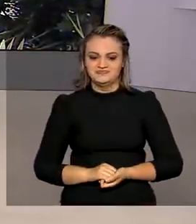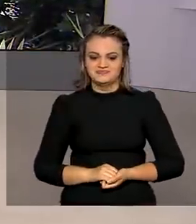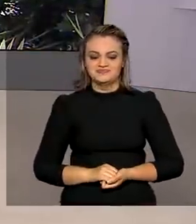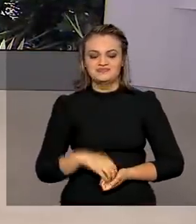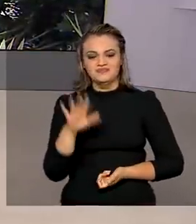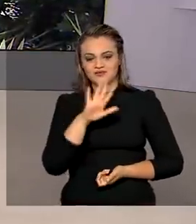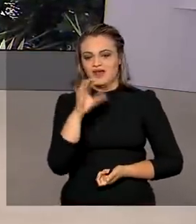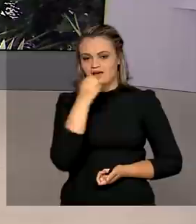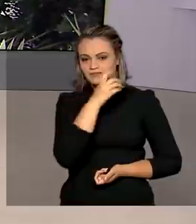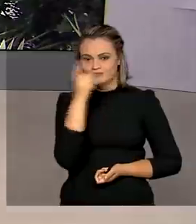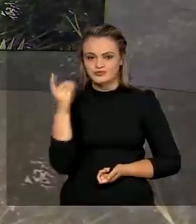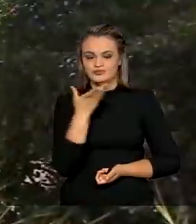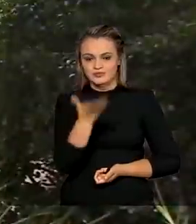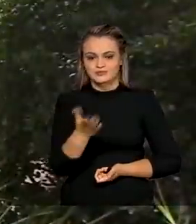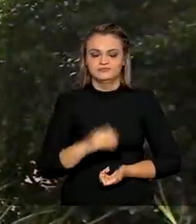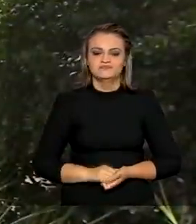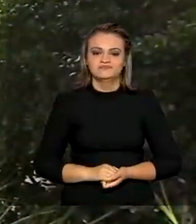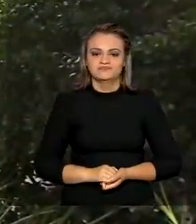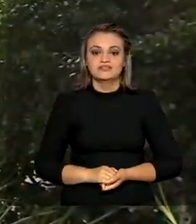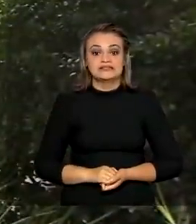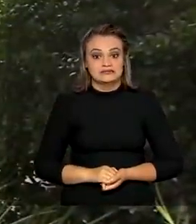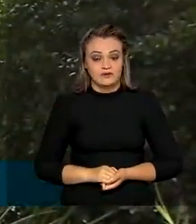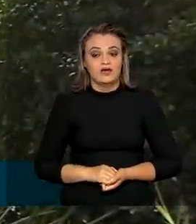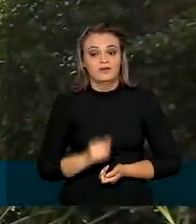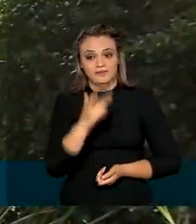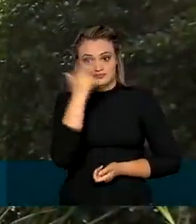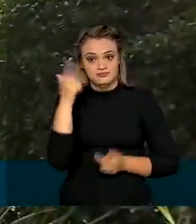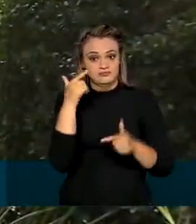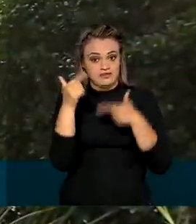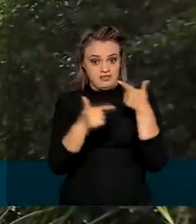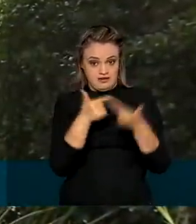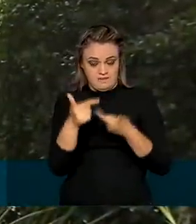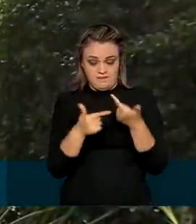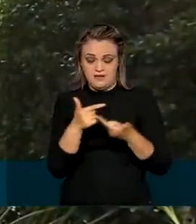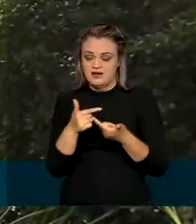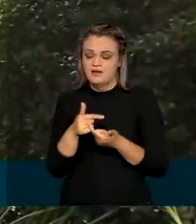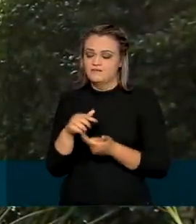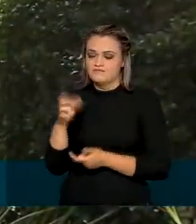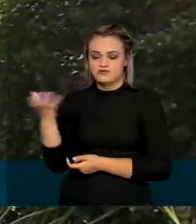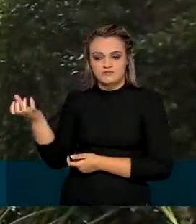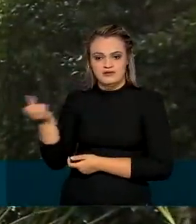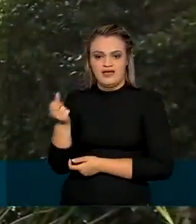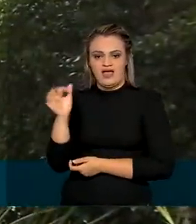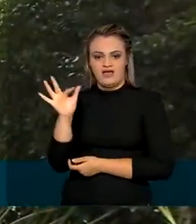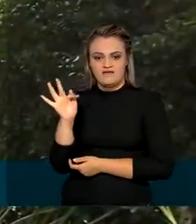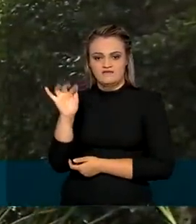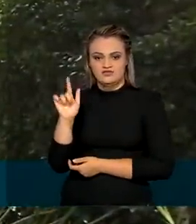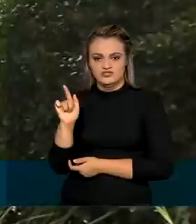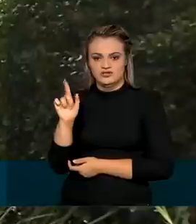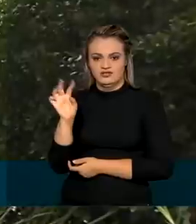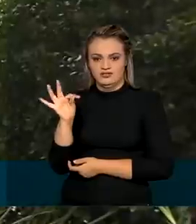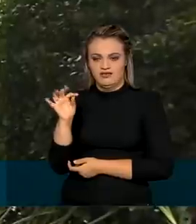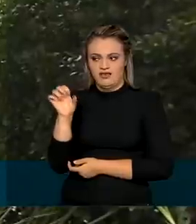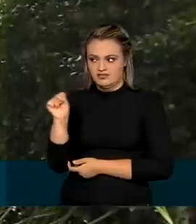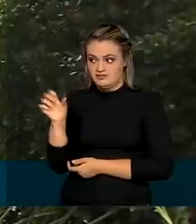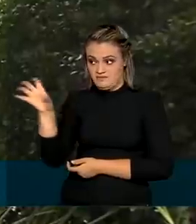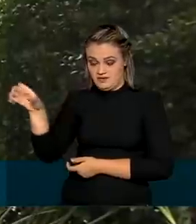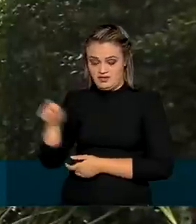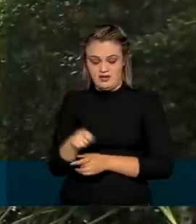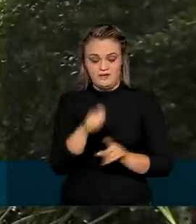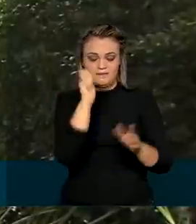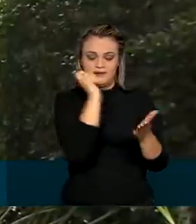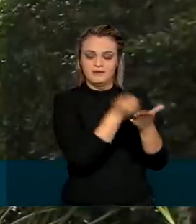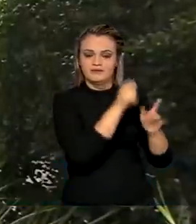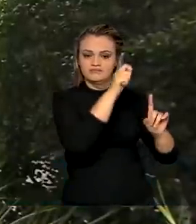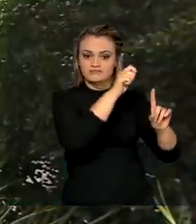Oi, Renata. Bom dia pra você e bom dia a todos. Os trabalhadores vão poder usar os recursos do FGTS para abater as prestações